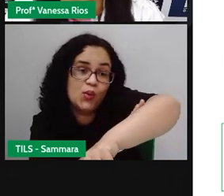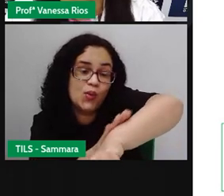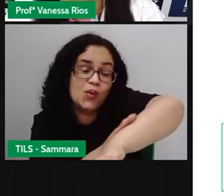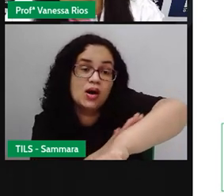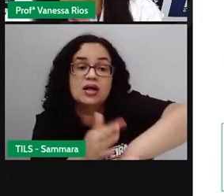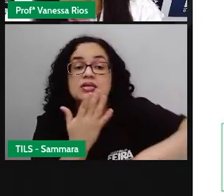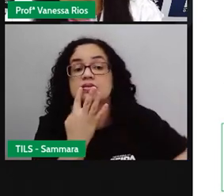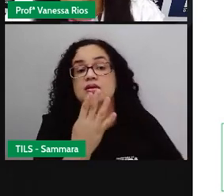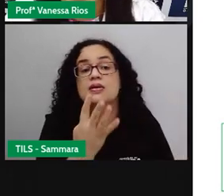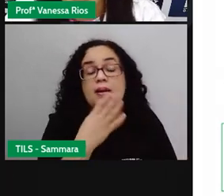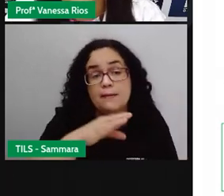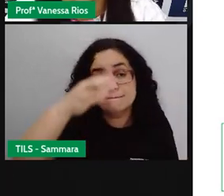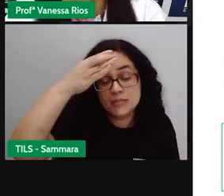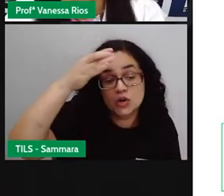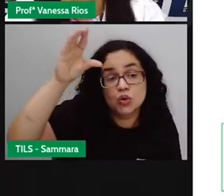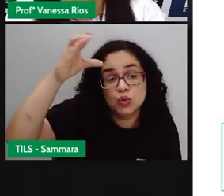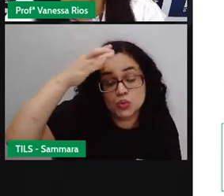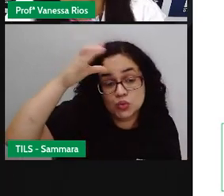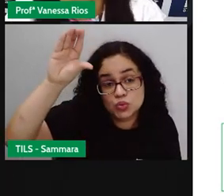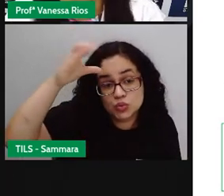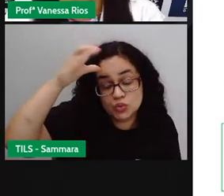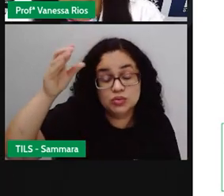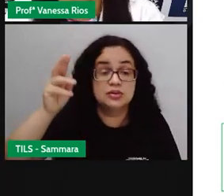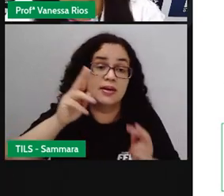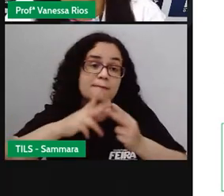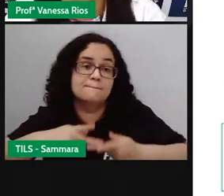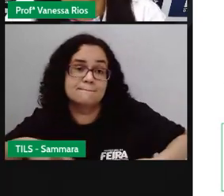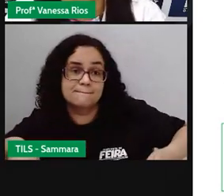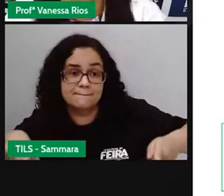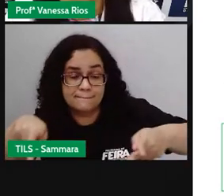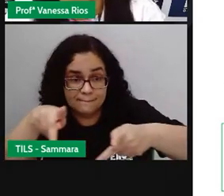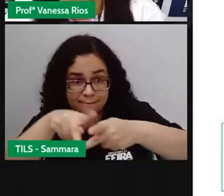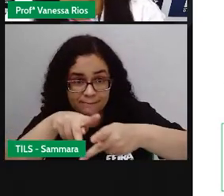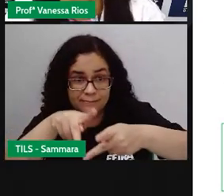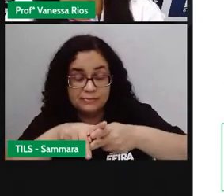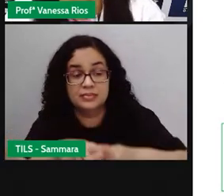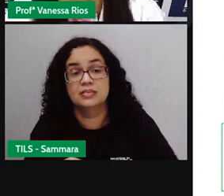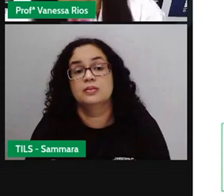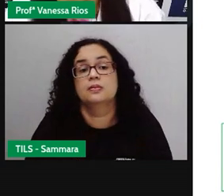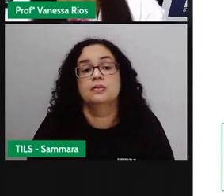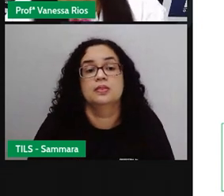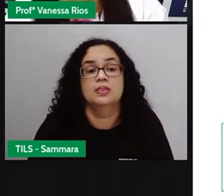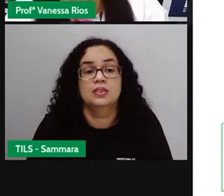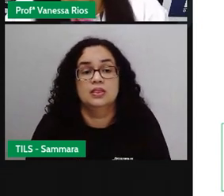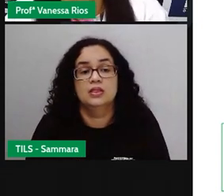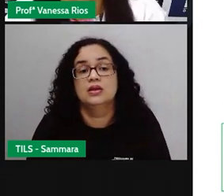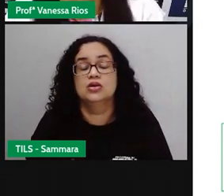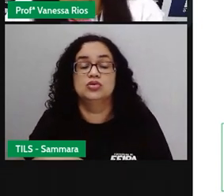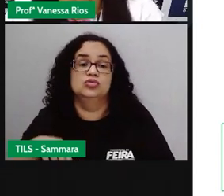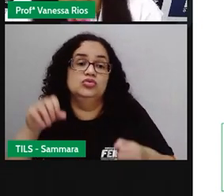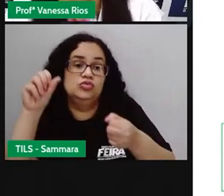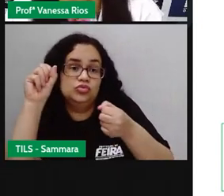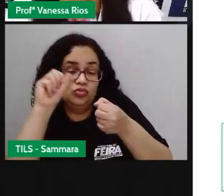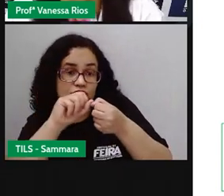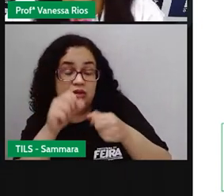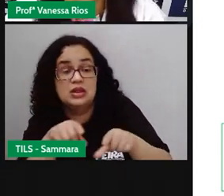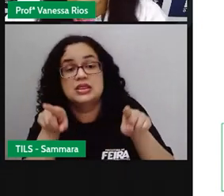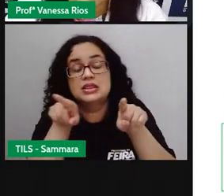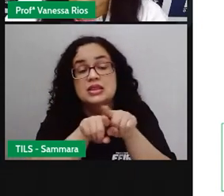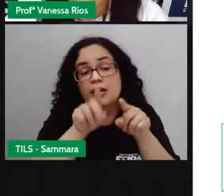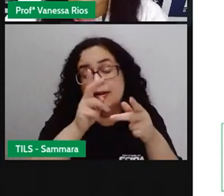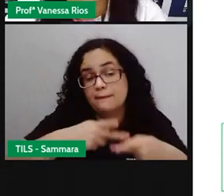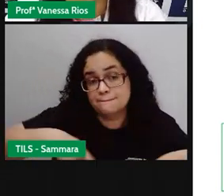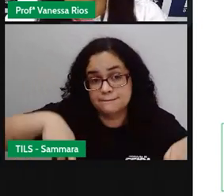física quanto cultural, desses povos que foram aí os povos principais, né, formadores, tanto da